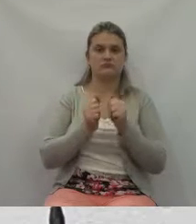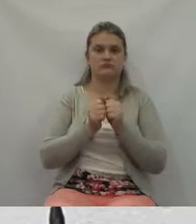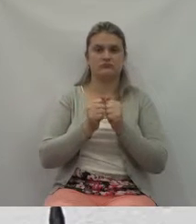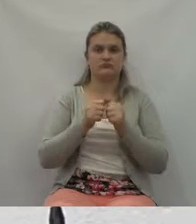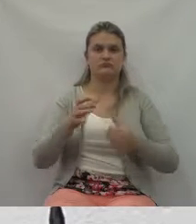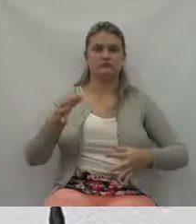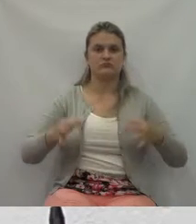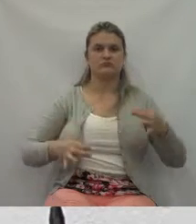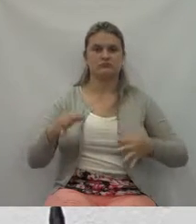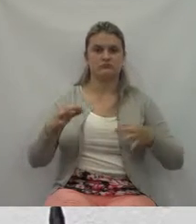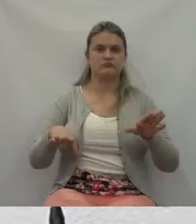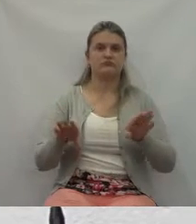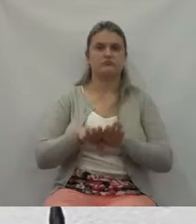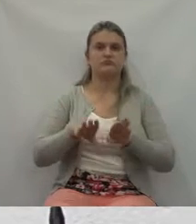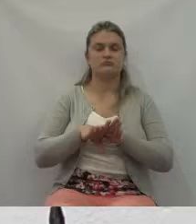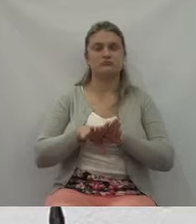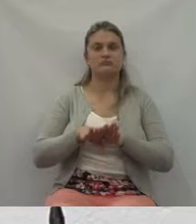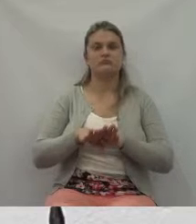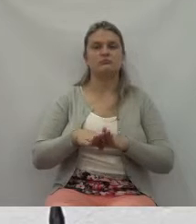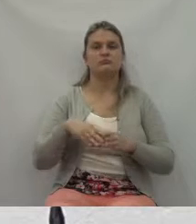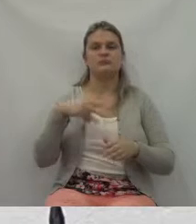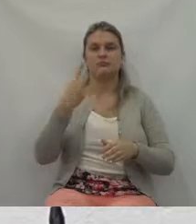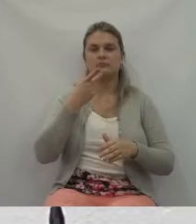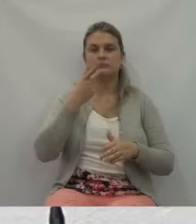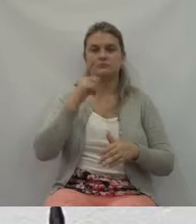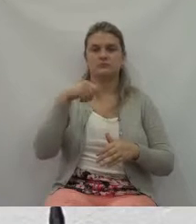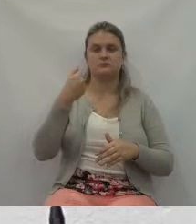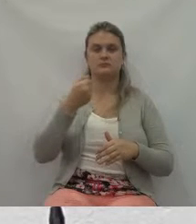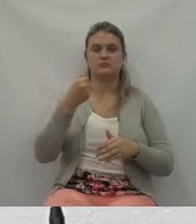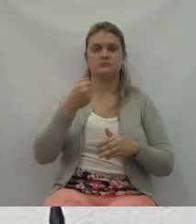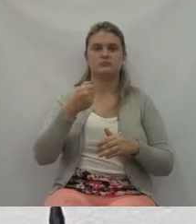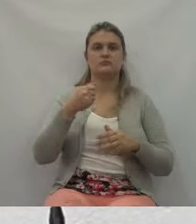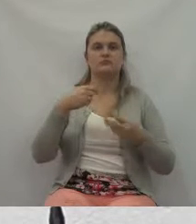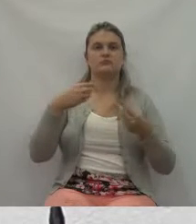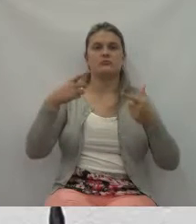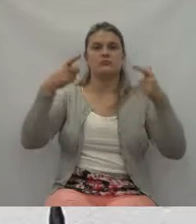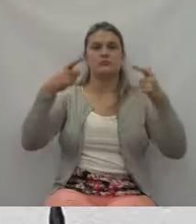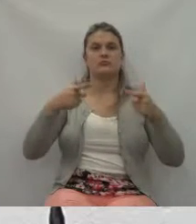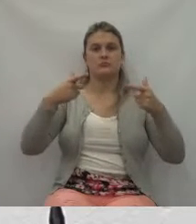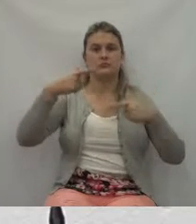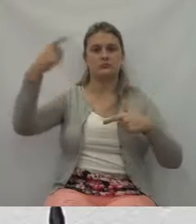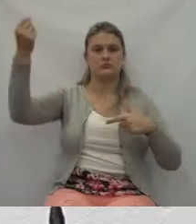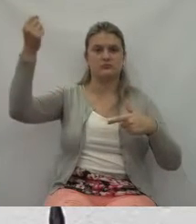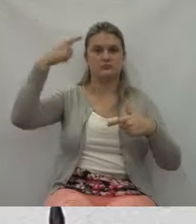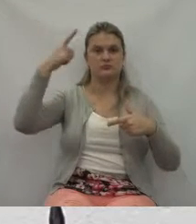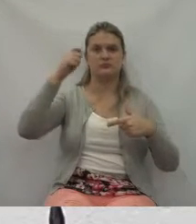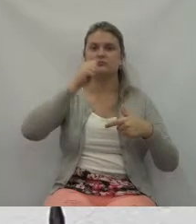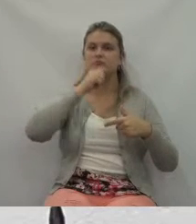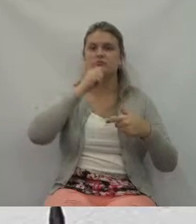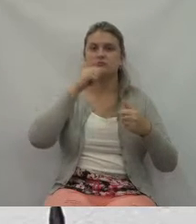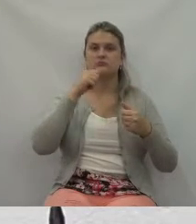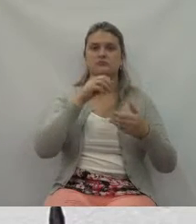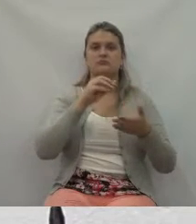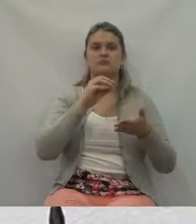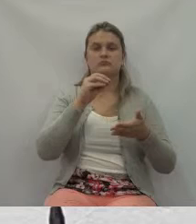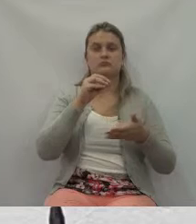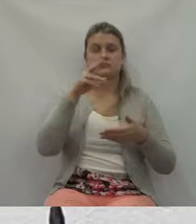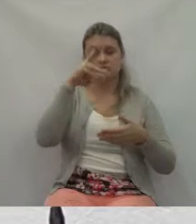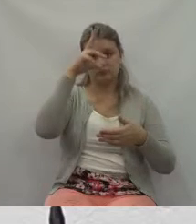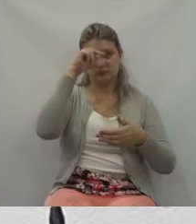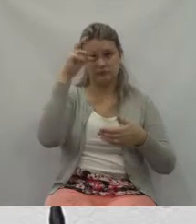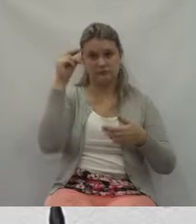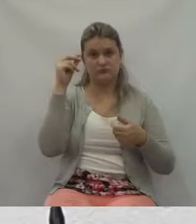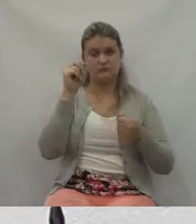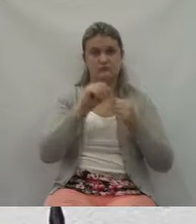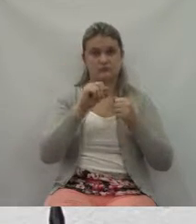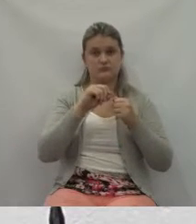no que se refere à questão do solário, que ainda deixa a desejar, mas a Prefeitura foi lá e bancou ao ver